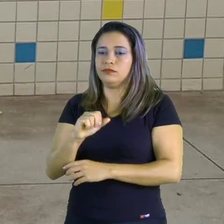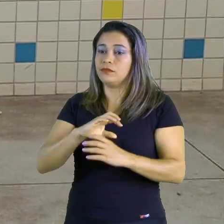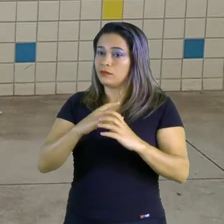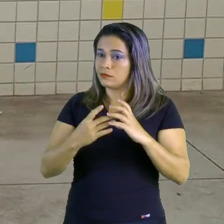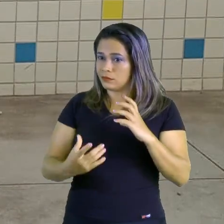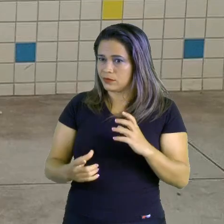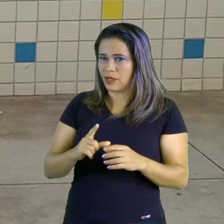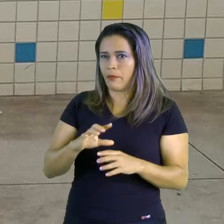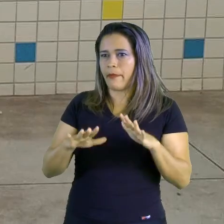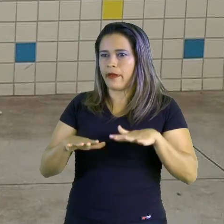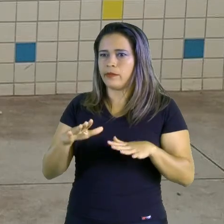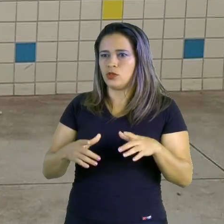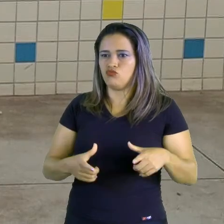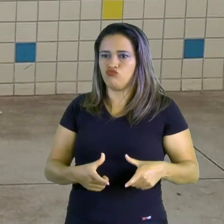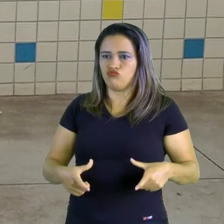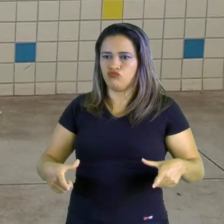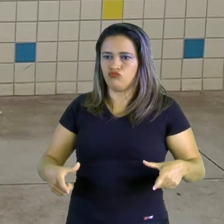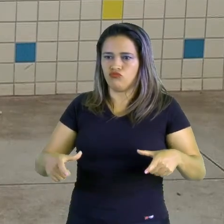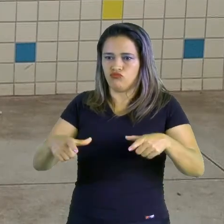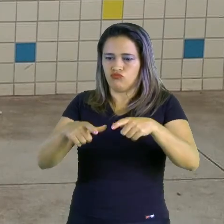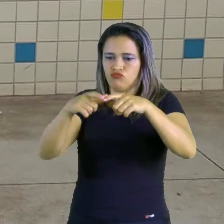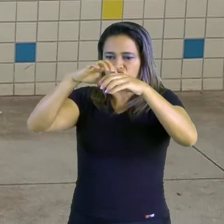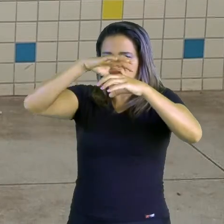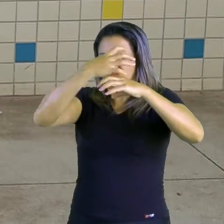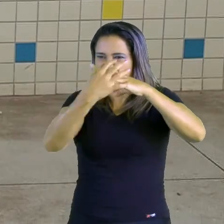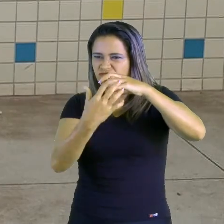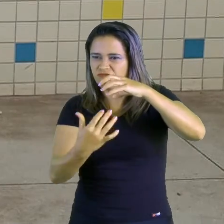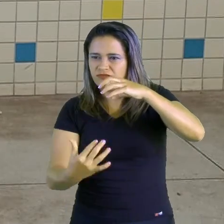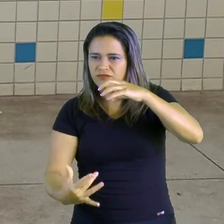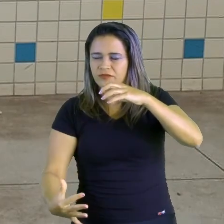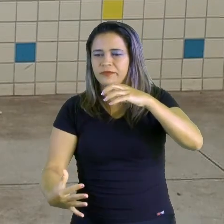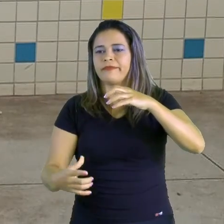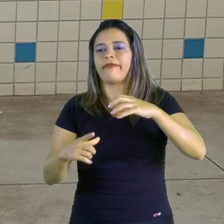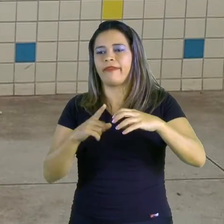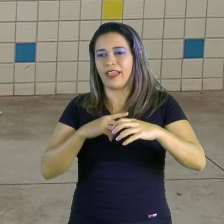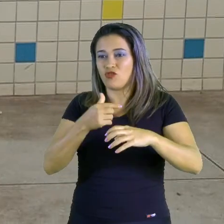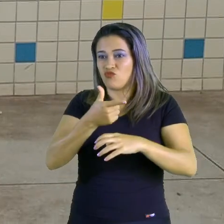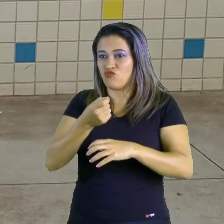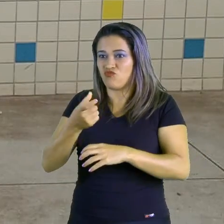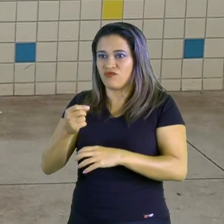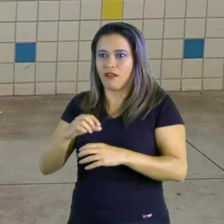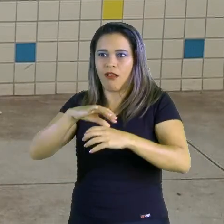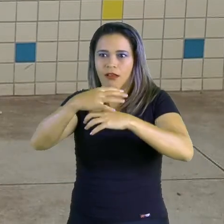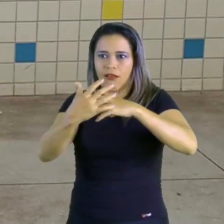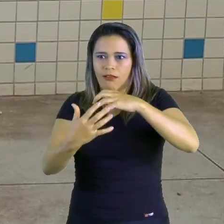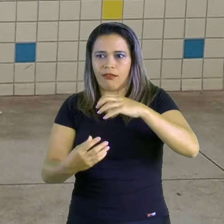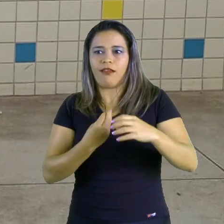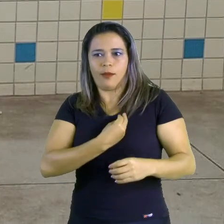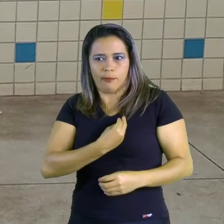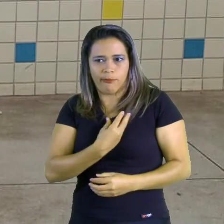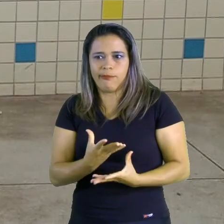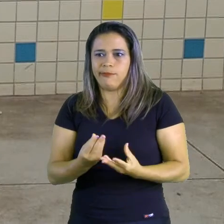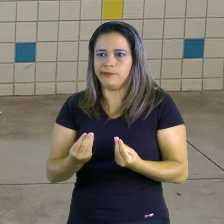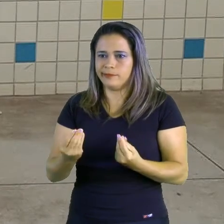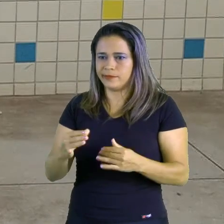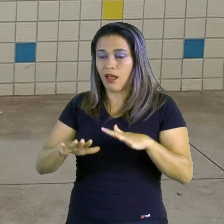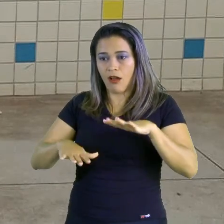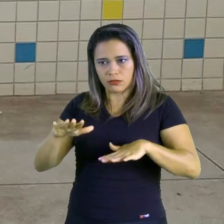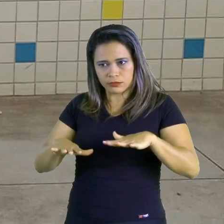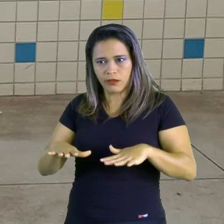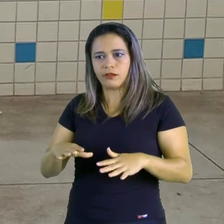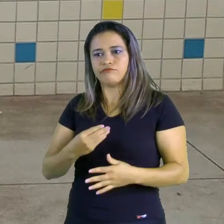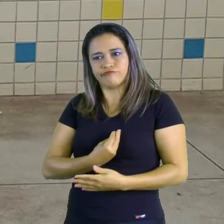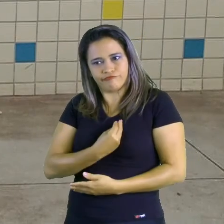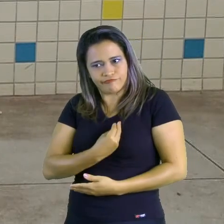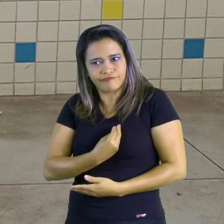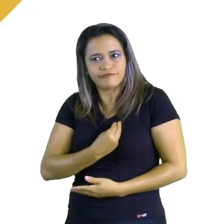200 vulcões, alguns ativos, ou seja, nessa região eu tenho uma presença muito grande de vulcões, alguns deles, muitos, na